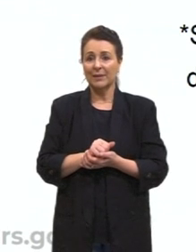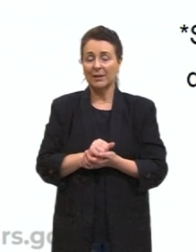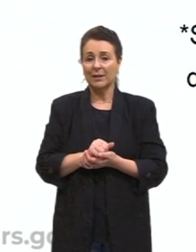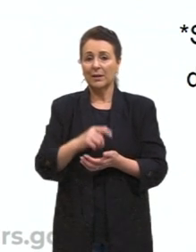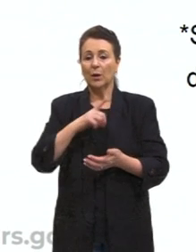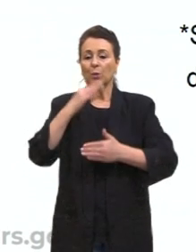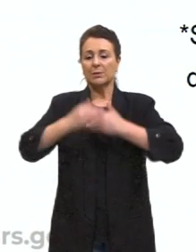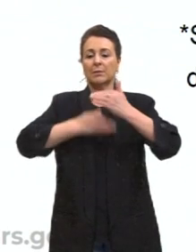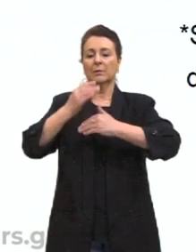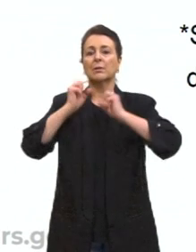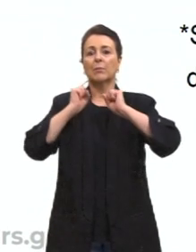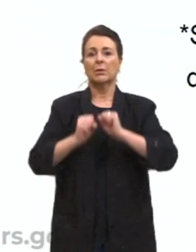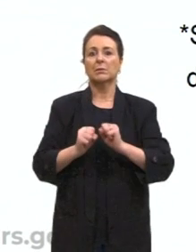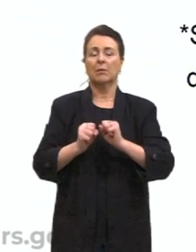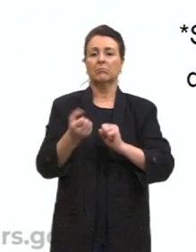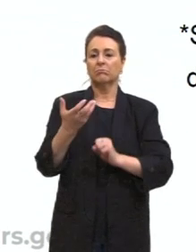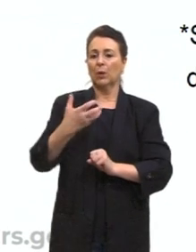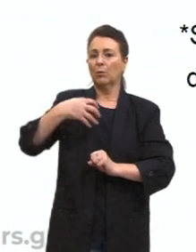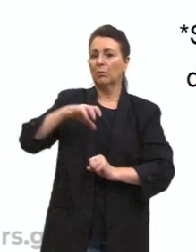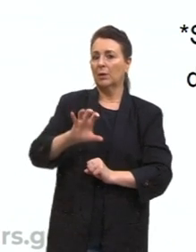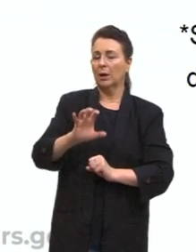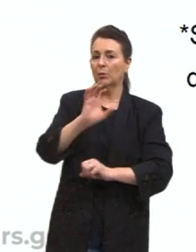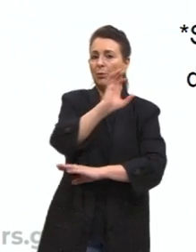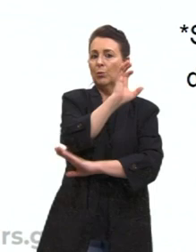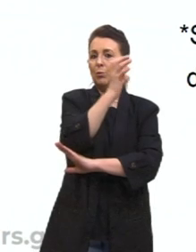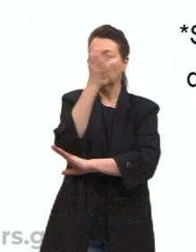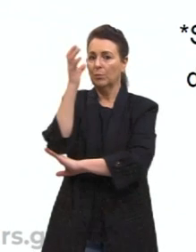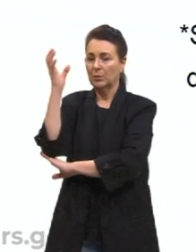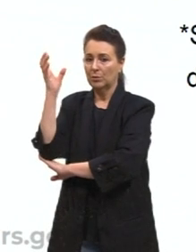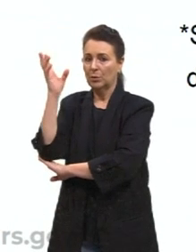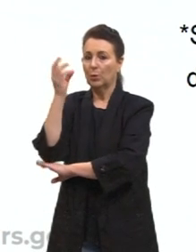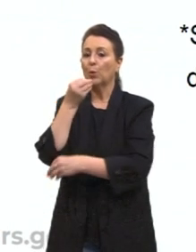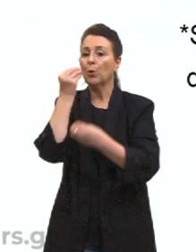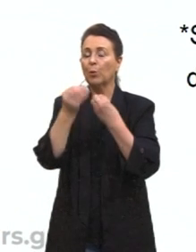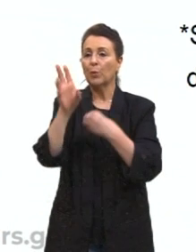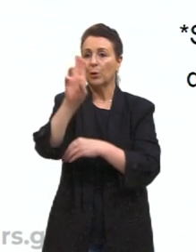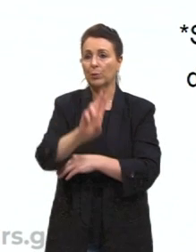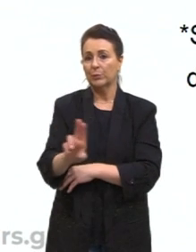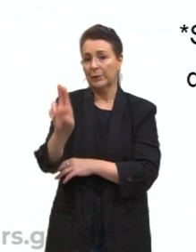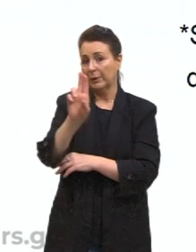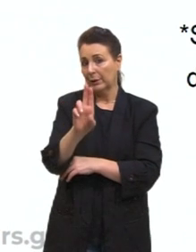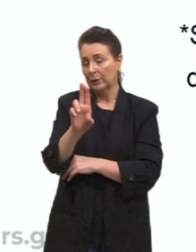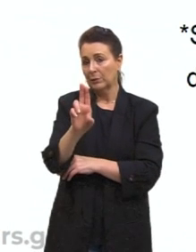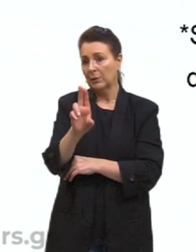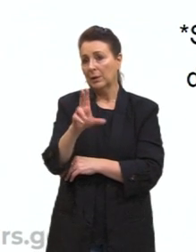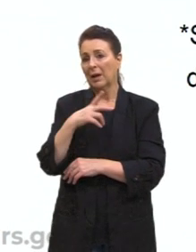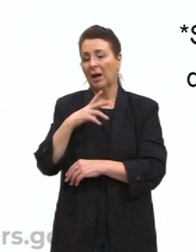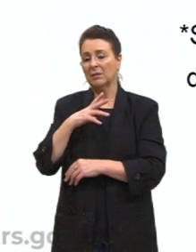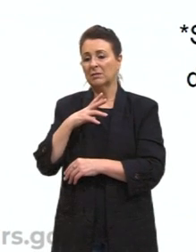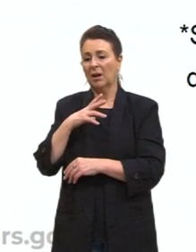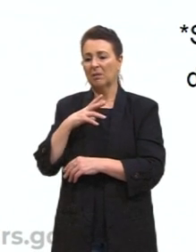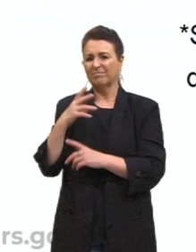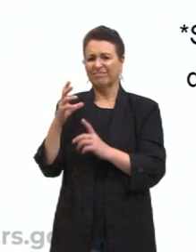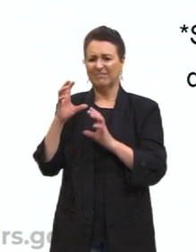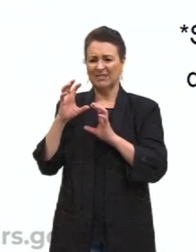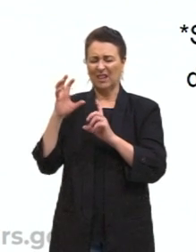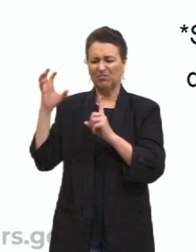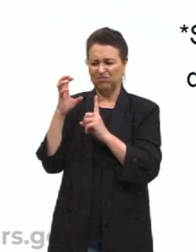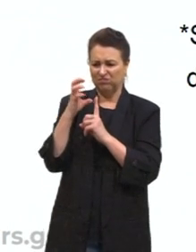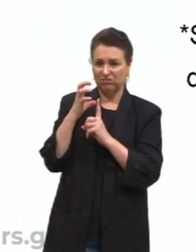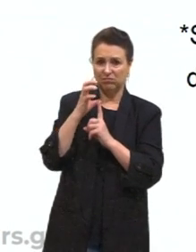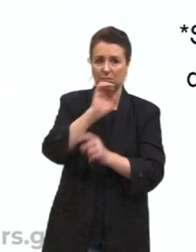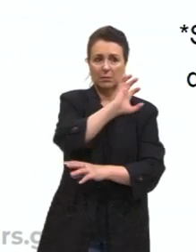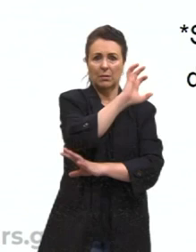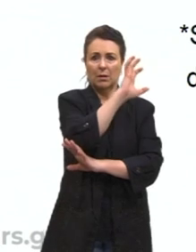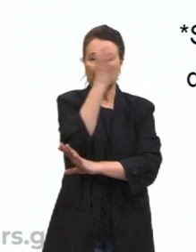desenvolvimento pode ser contrário ao meio ambiente, depende de como ele é utilizado, essa agressão ao meio ambiente. E aí